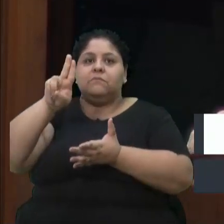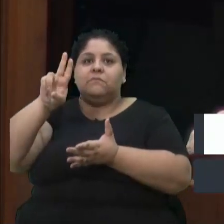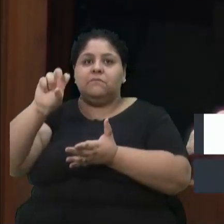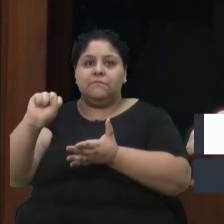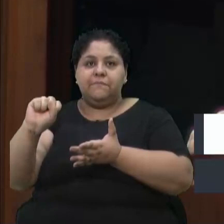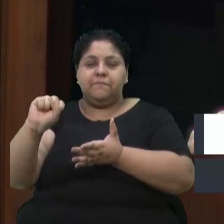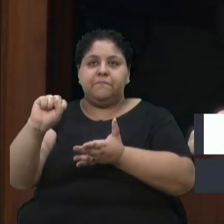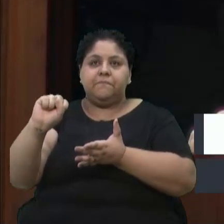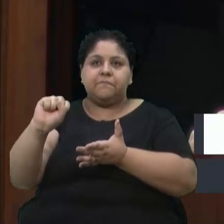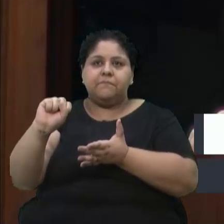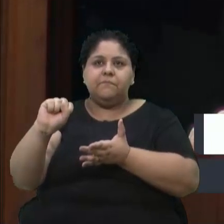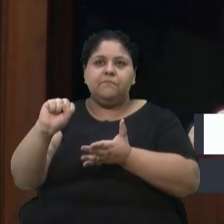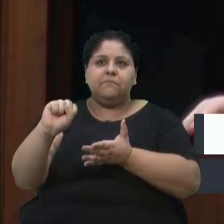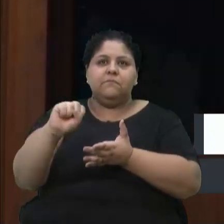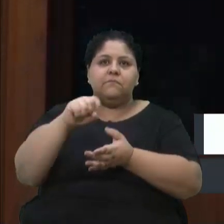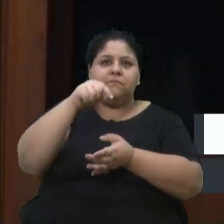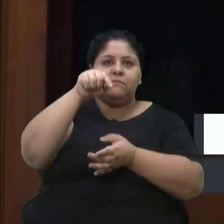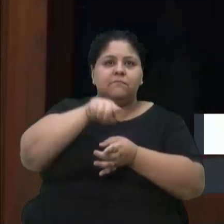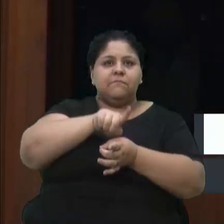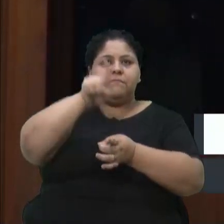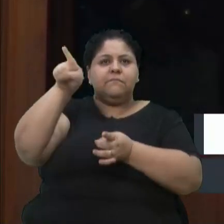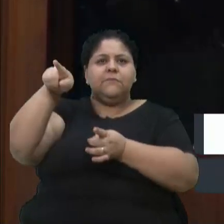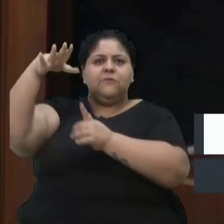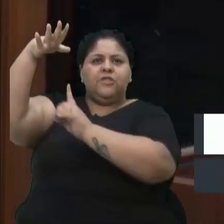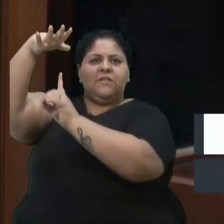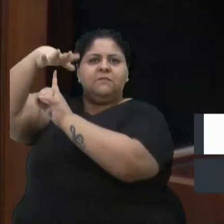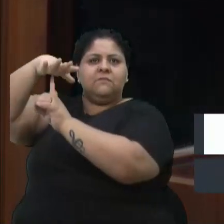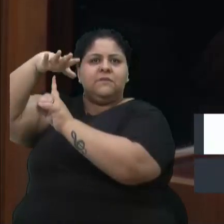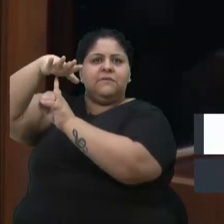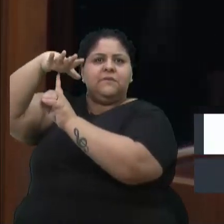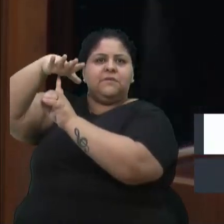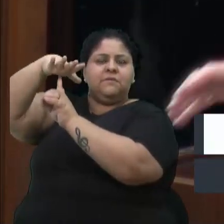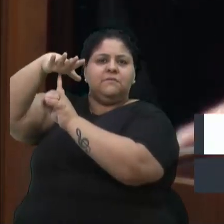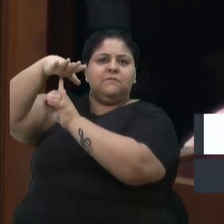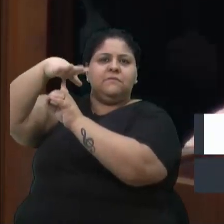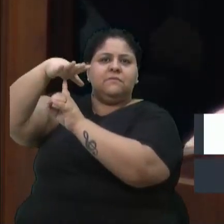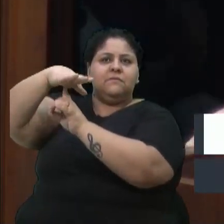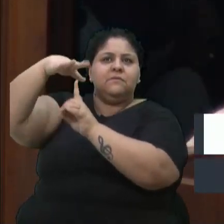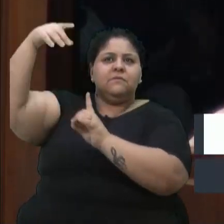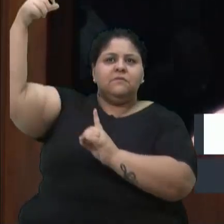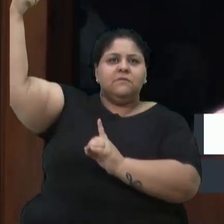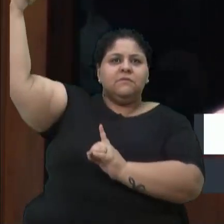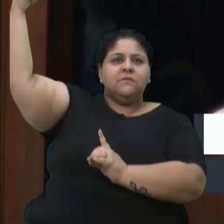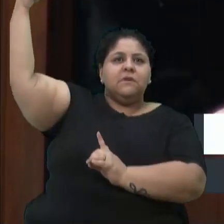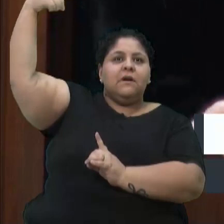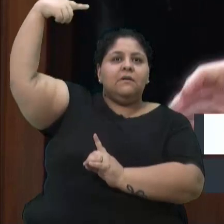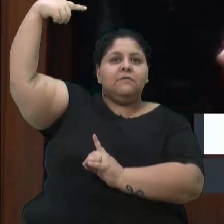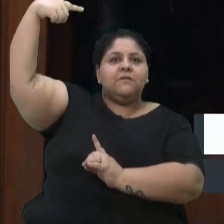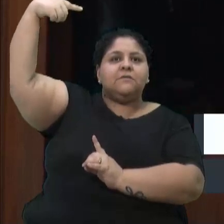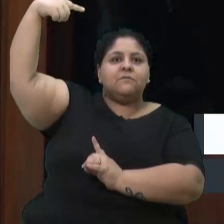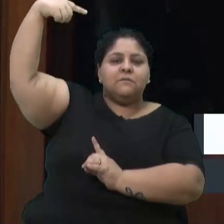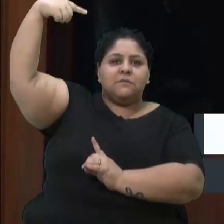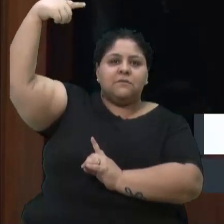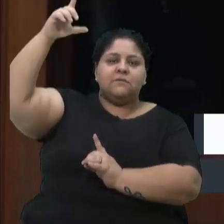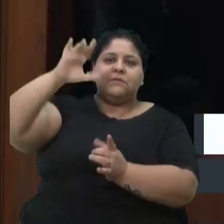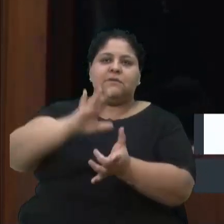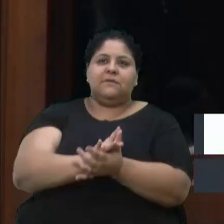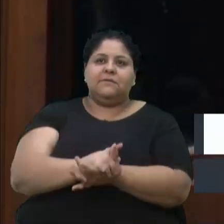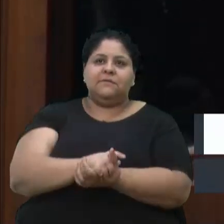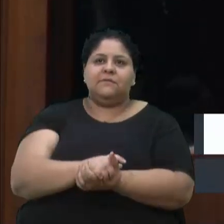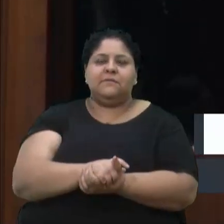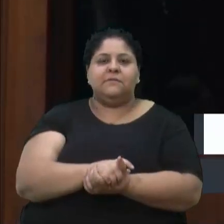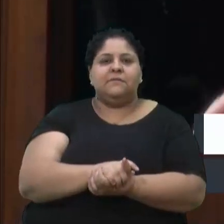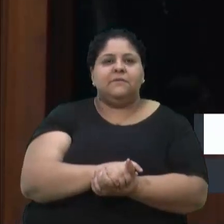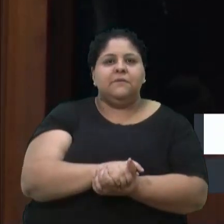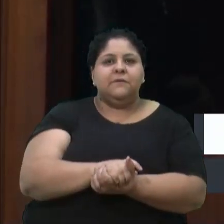pavilhões, ele está iluminado justamente para